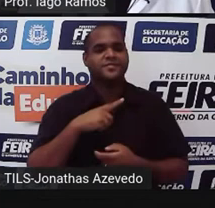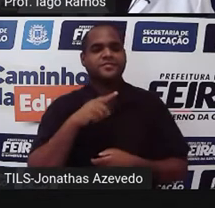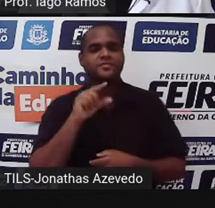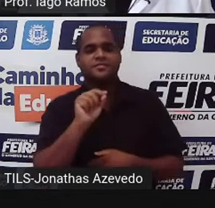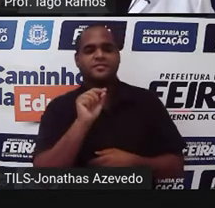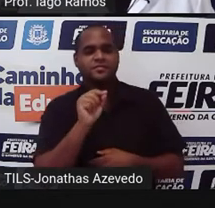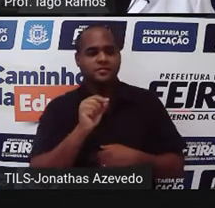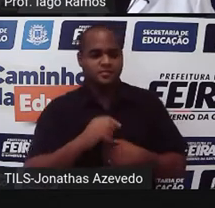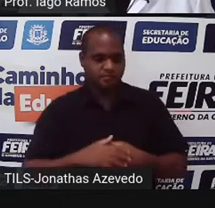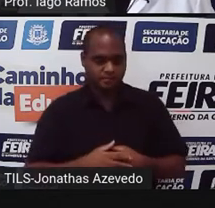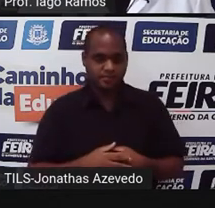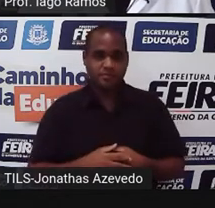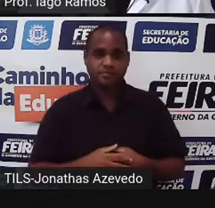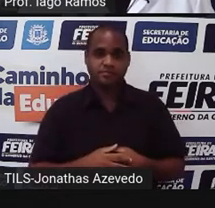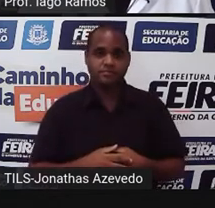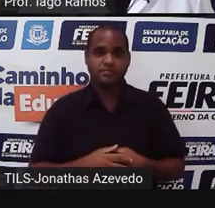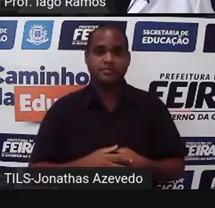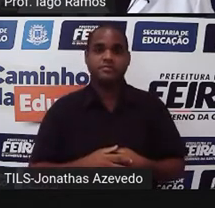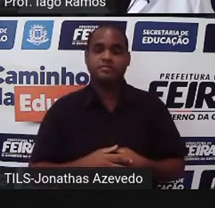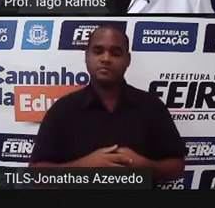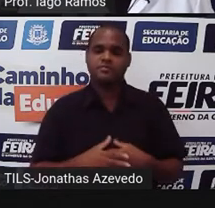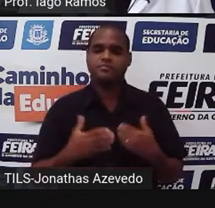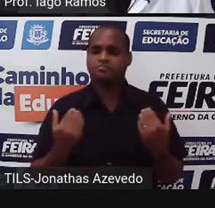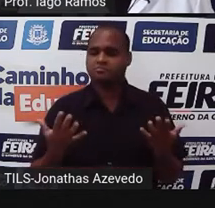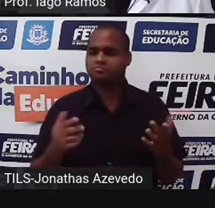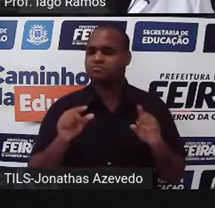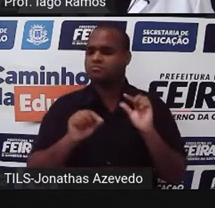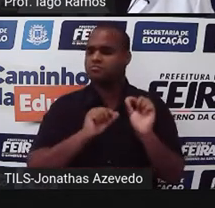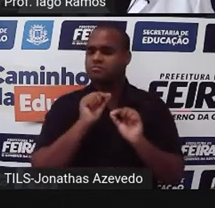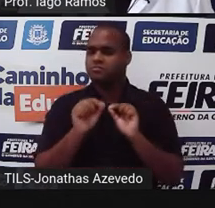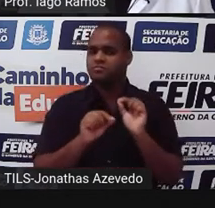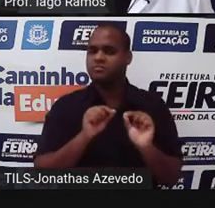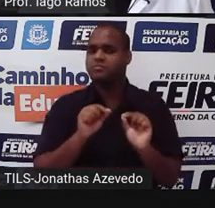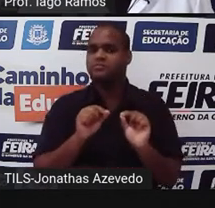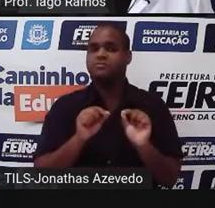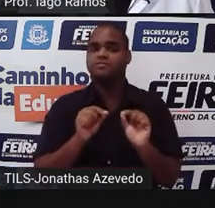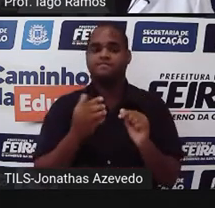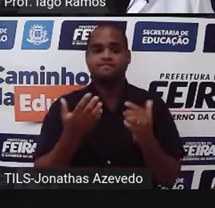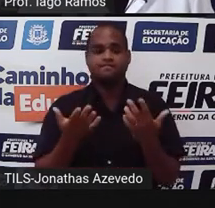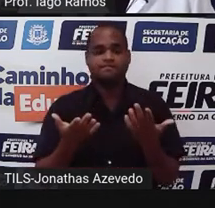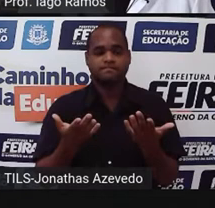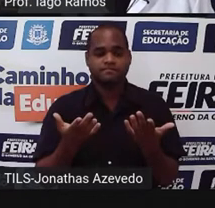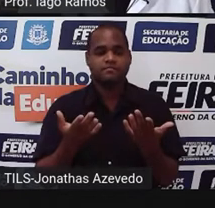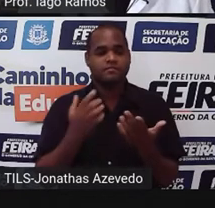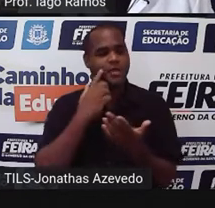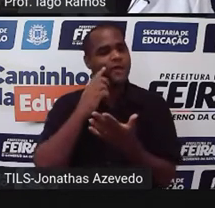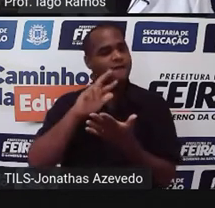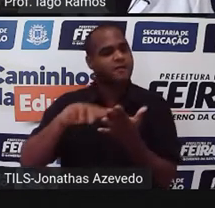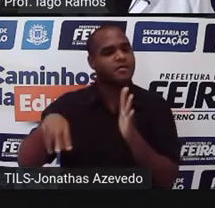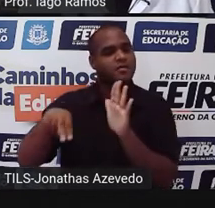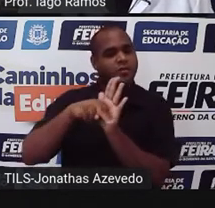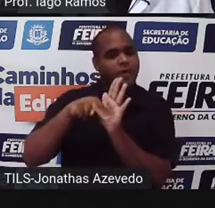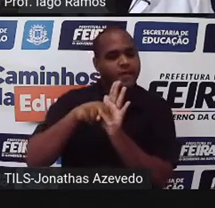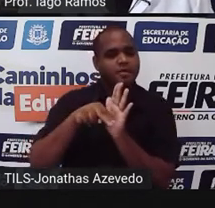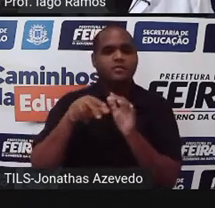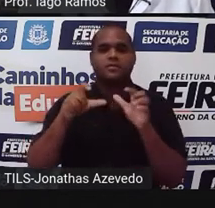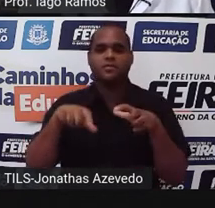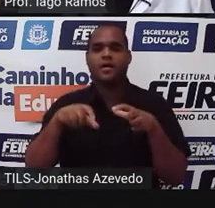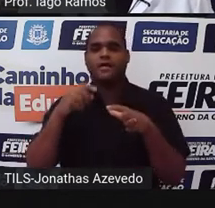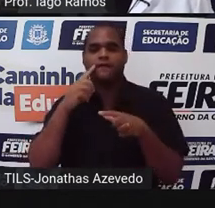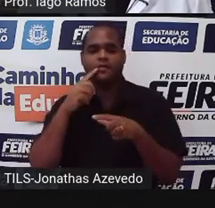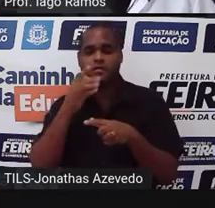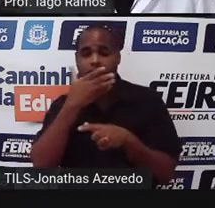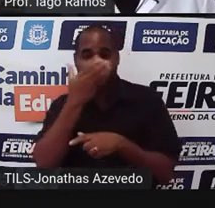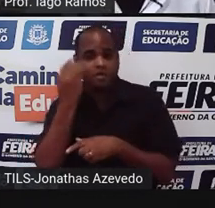de colocar suas notas em um lugar para que você não